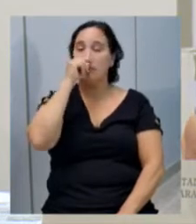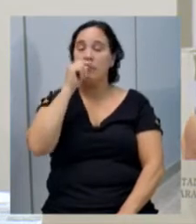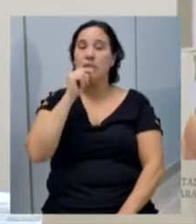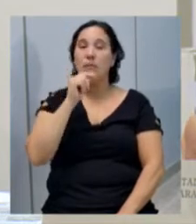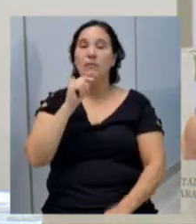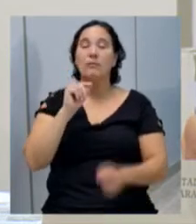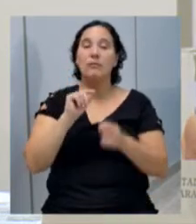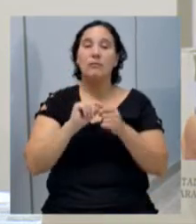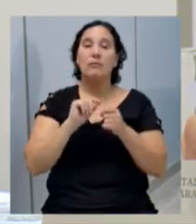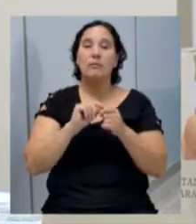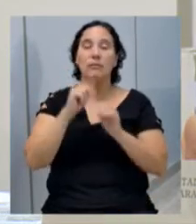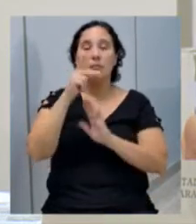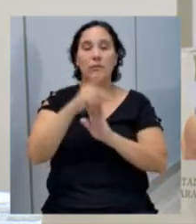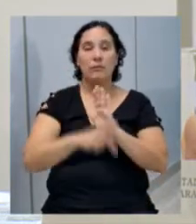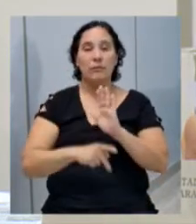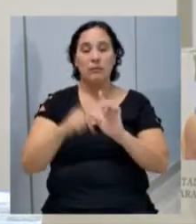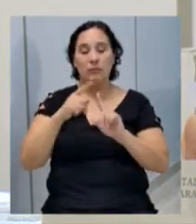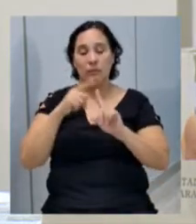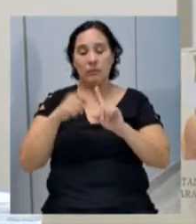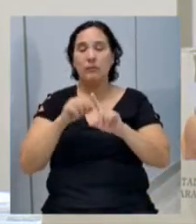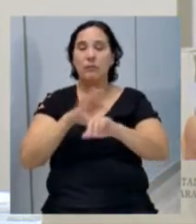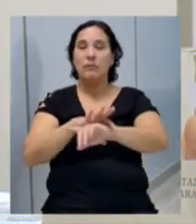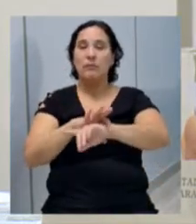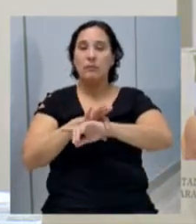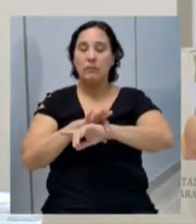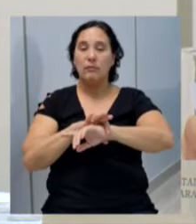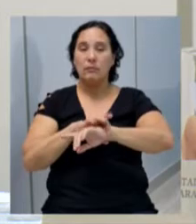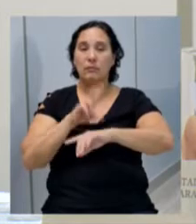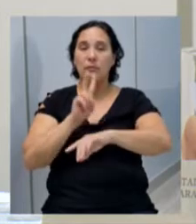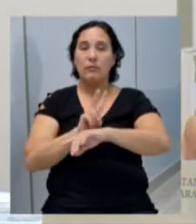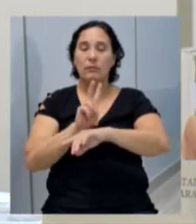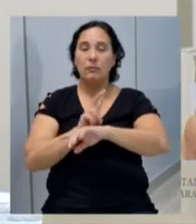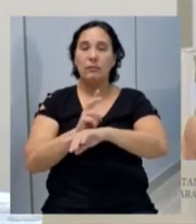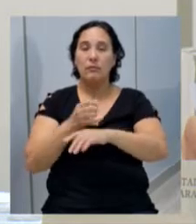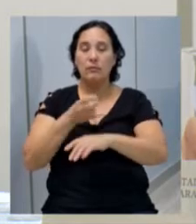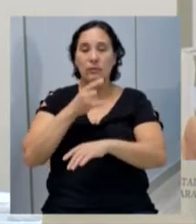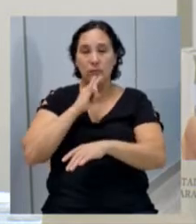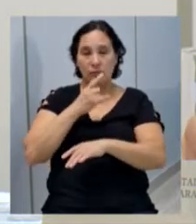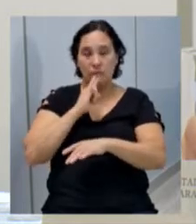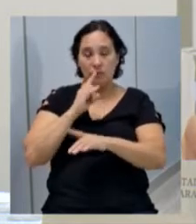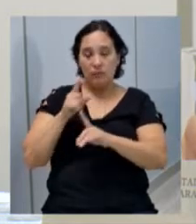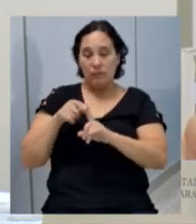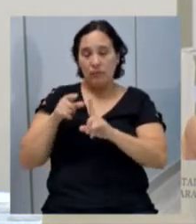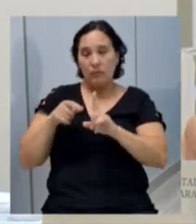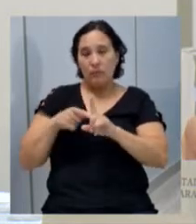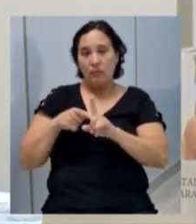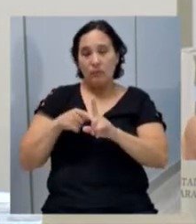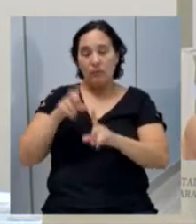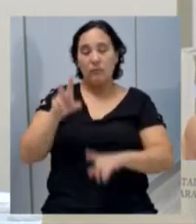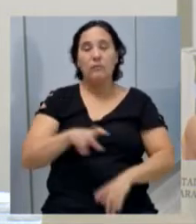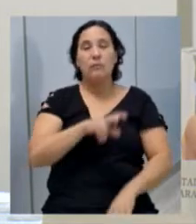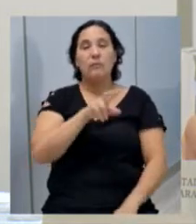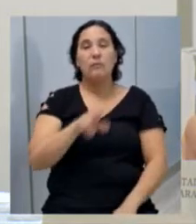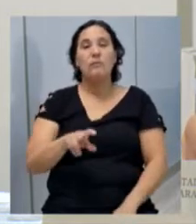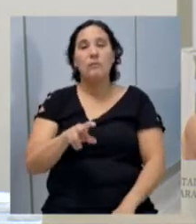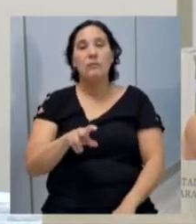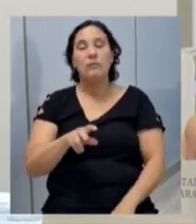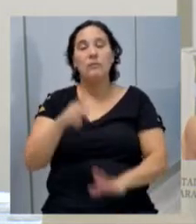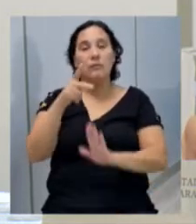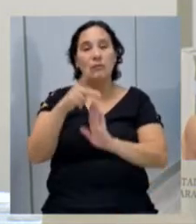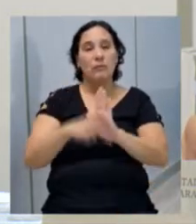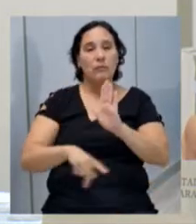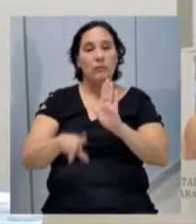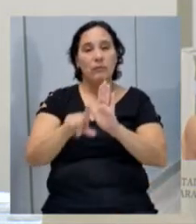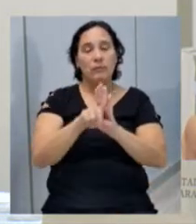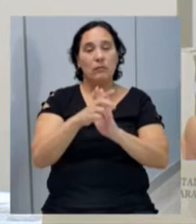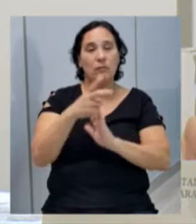que institui o projeto Gravidez Segura da Prevenção à Síndrome Alcoólica Fetal, no município de Xancherê. Projeto